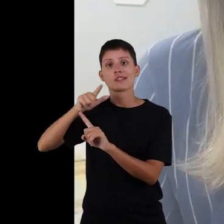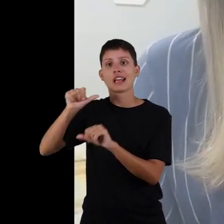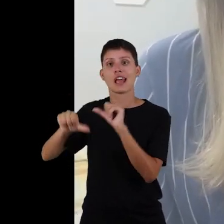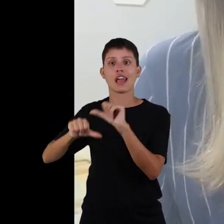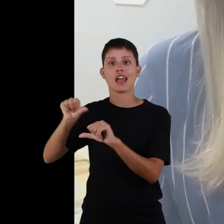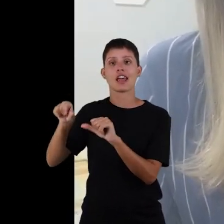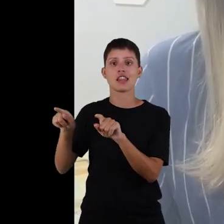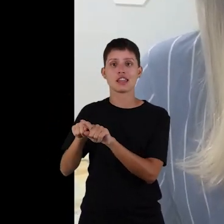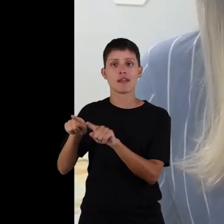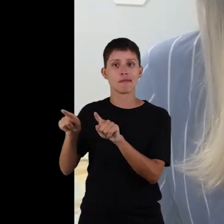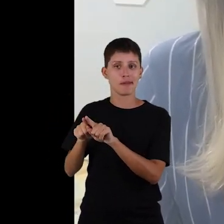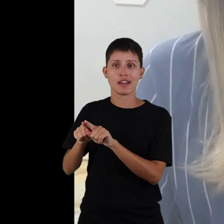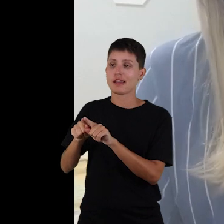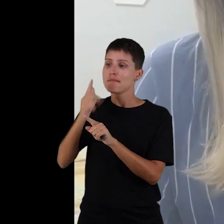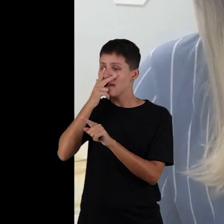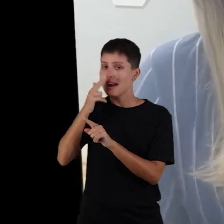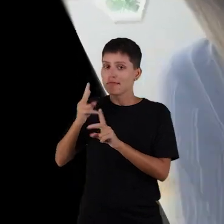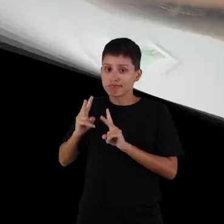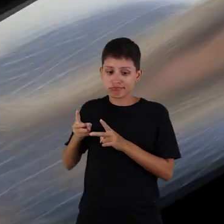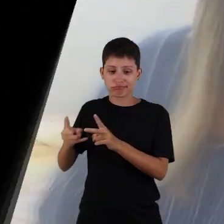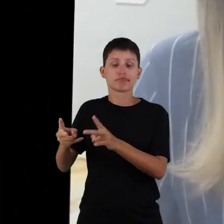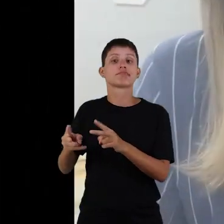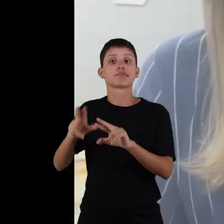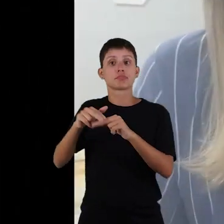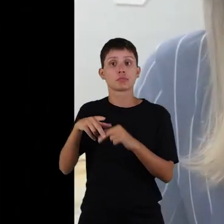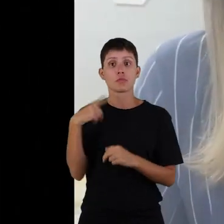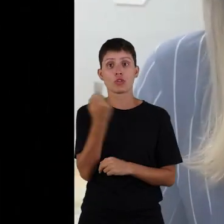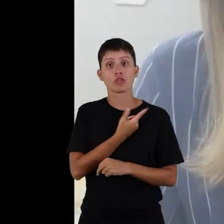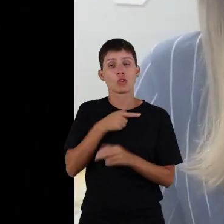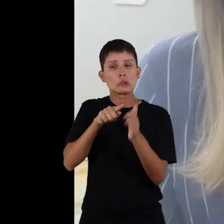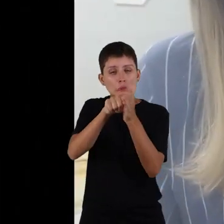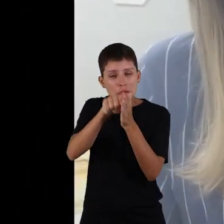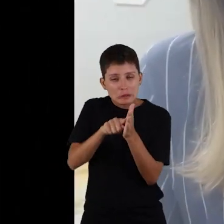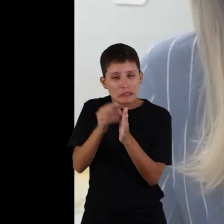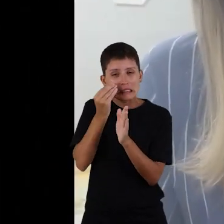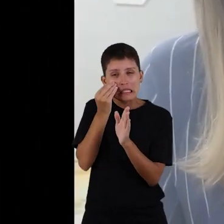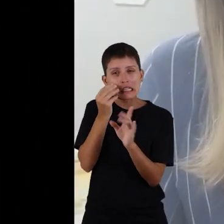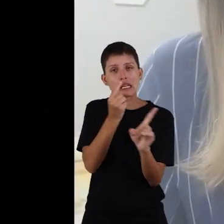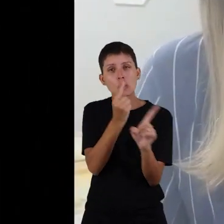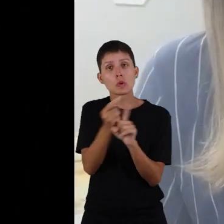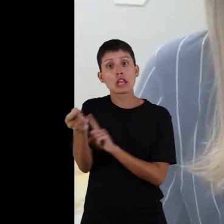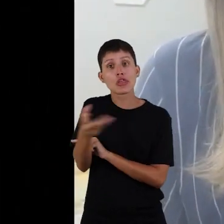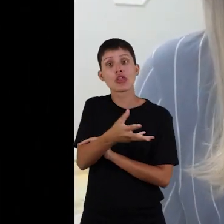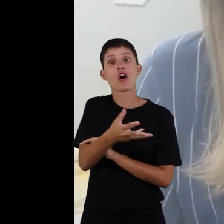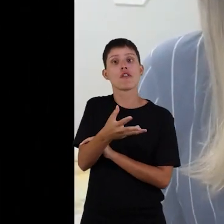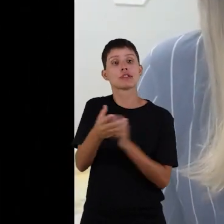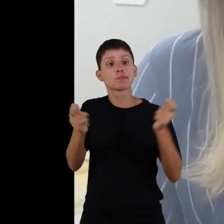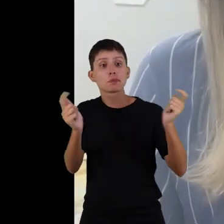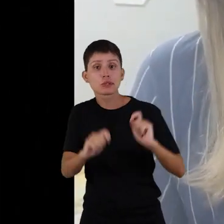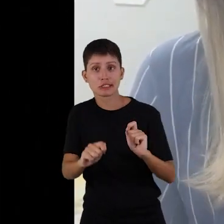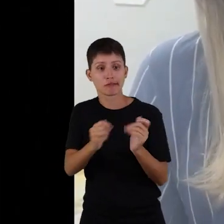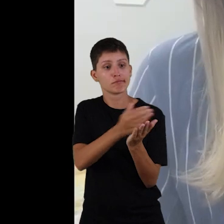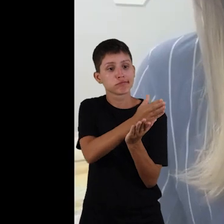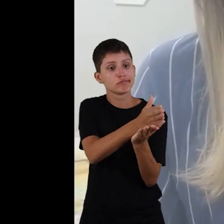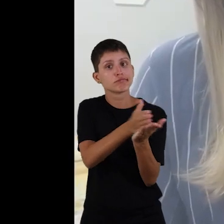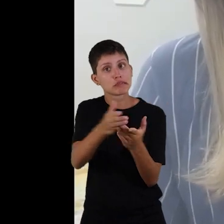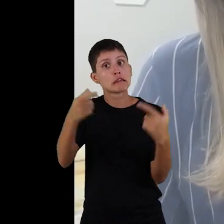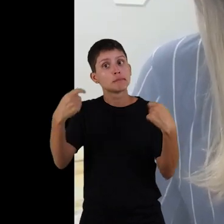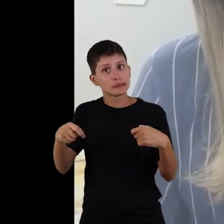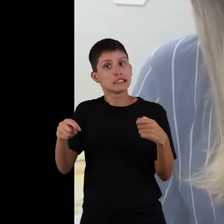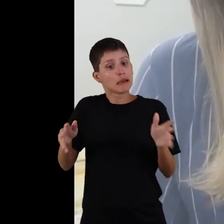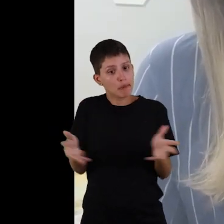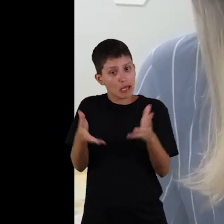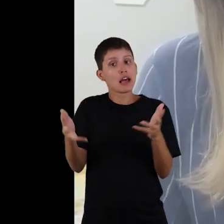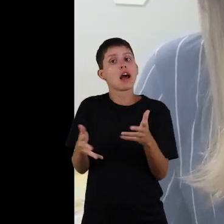quadro de crônico indeterminado. Então, a busca por novos compostos, por novas alternativas, ela é extremamente